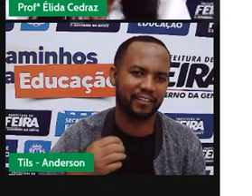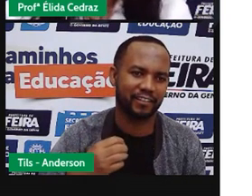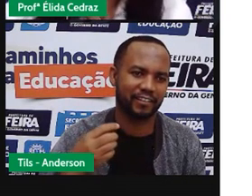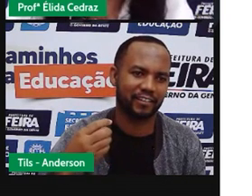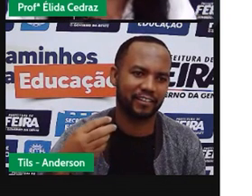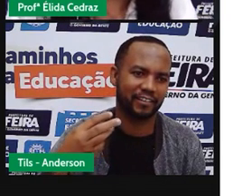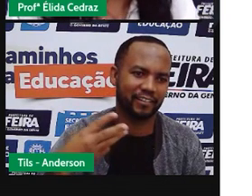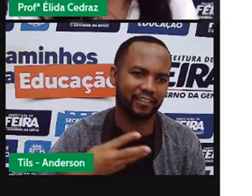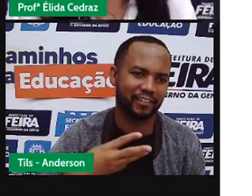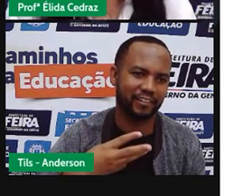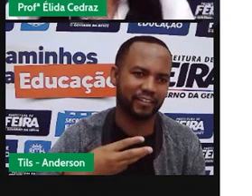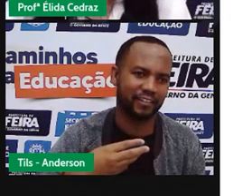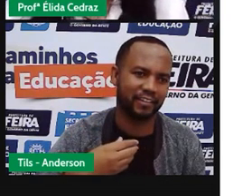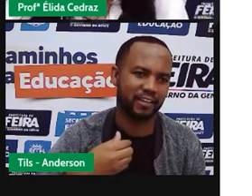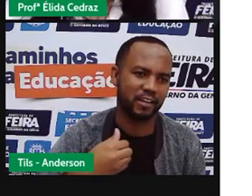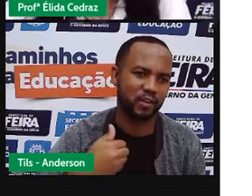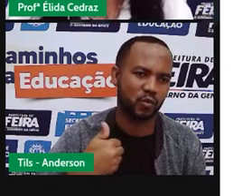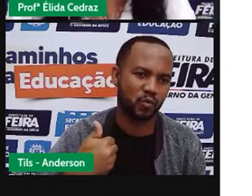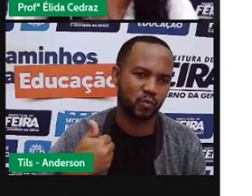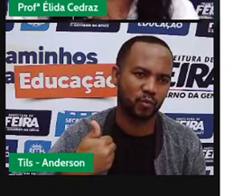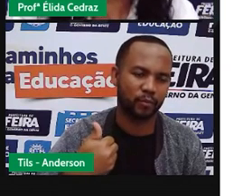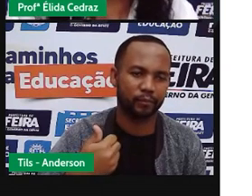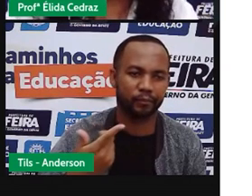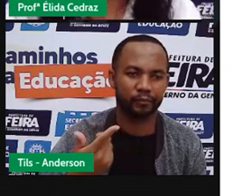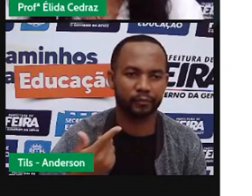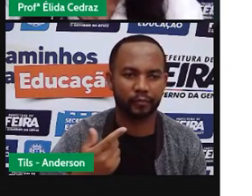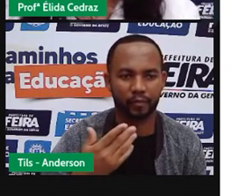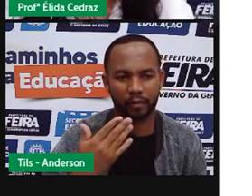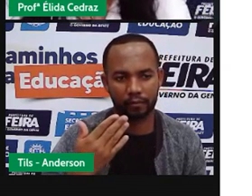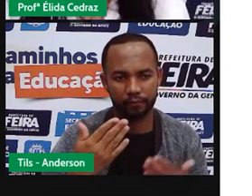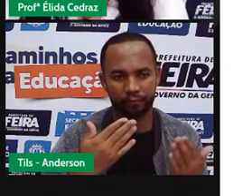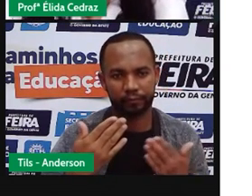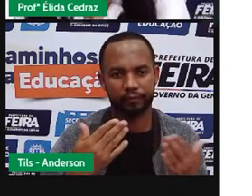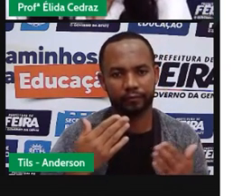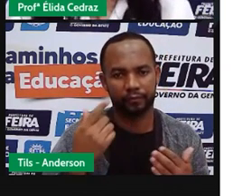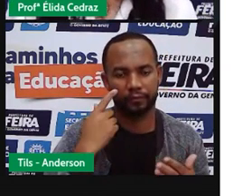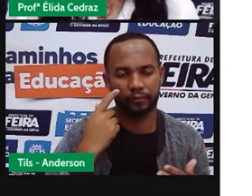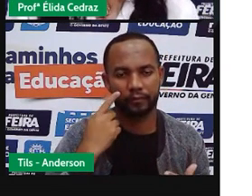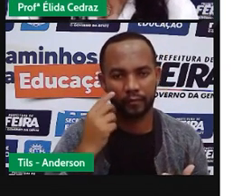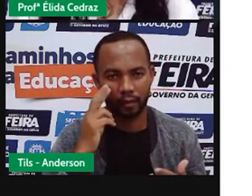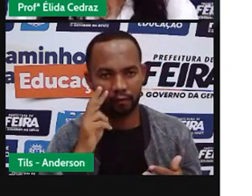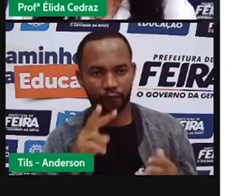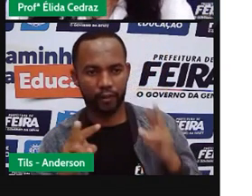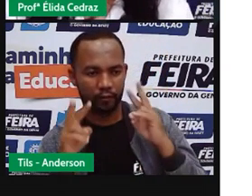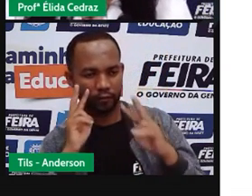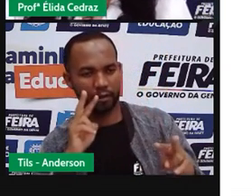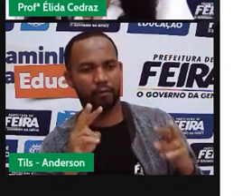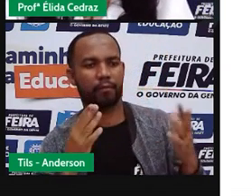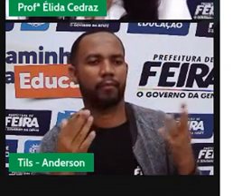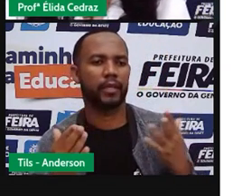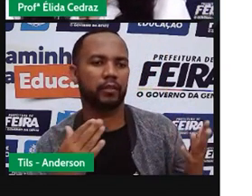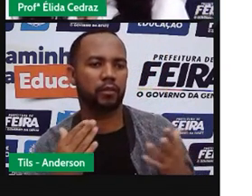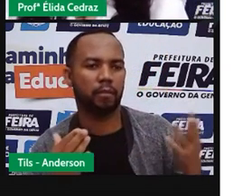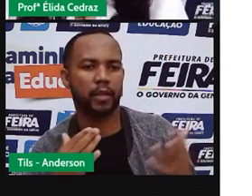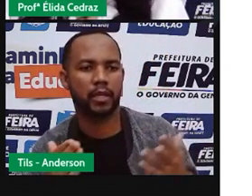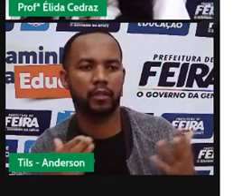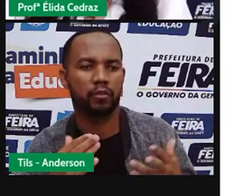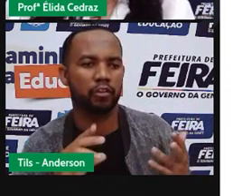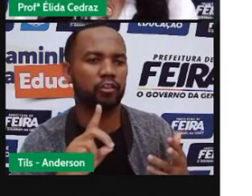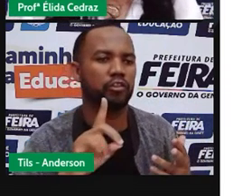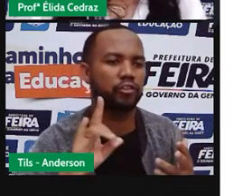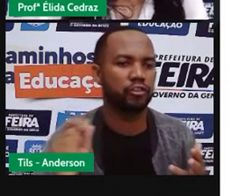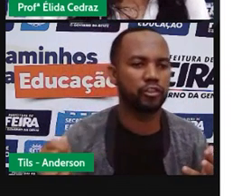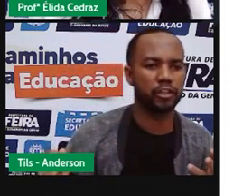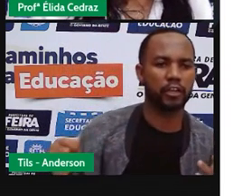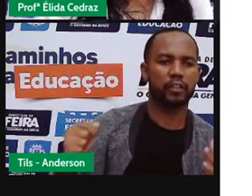aqui é uma hipótese a Pá colocou essa atividade para vocês verem mais ou menos quantos dias